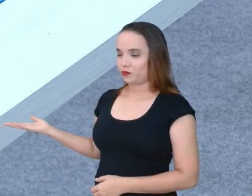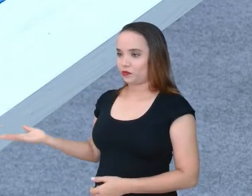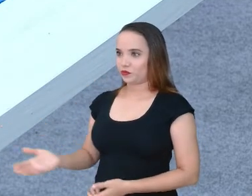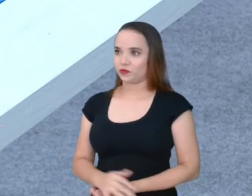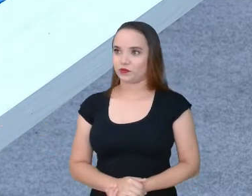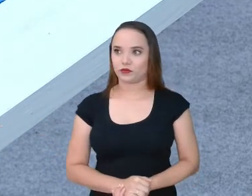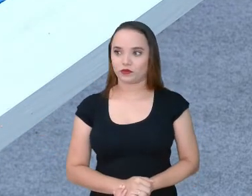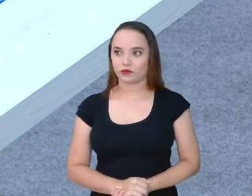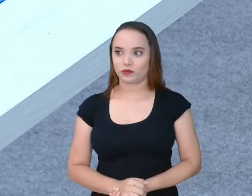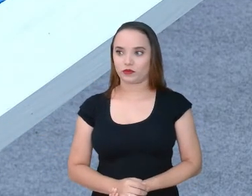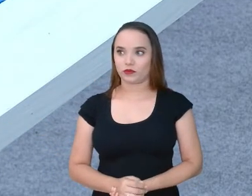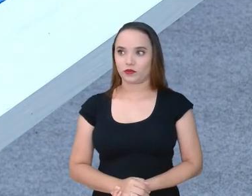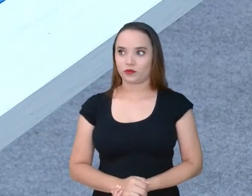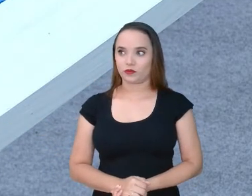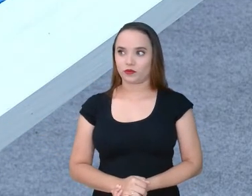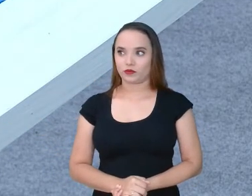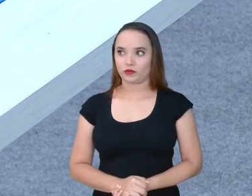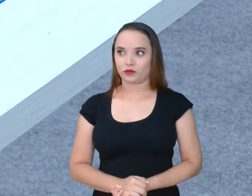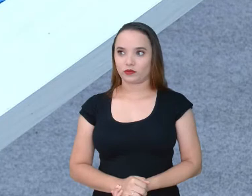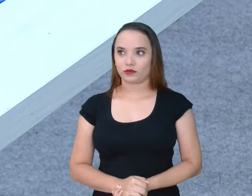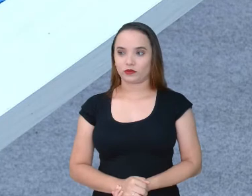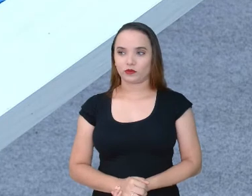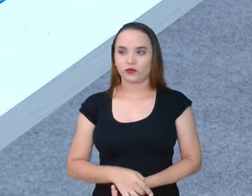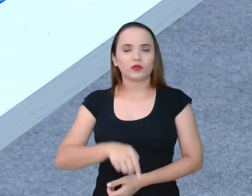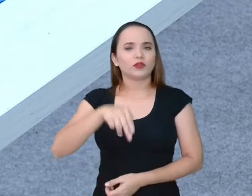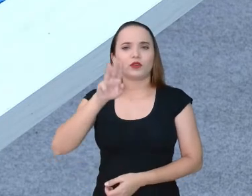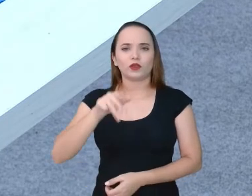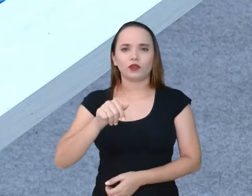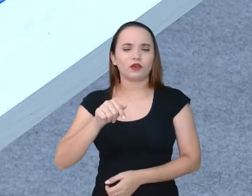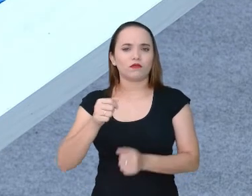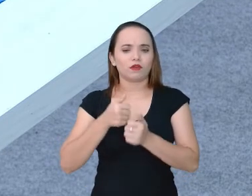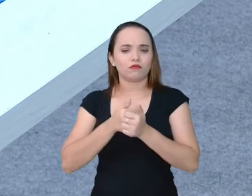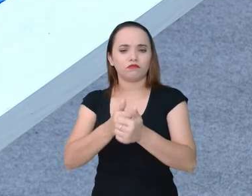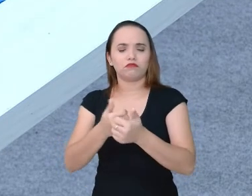de 360 graus. Tu bate aqui. E quem vai fazer o acompanhamento? Botar mais pra cá?